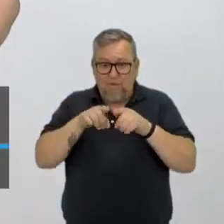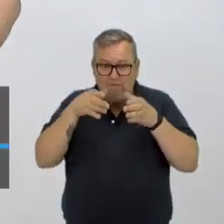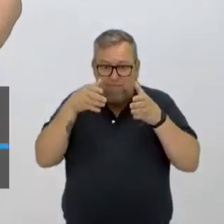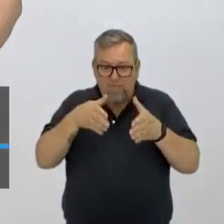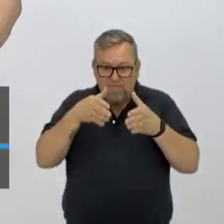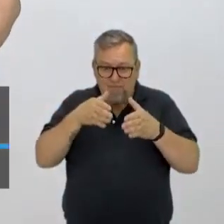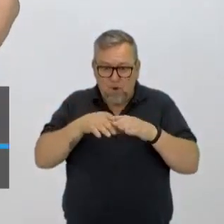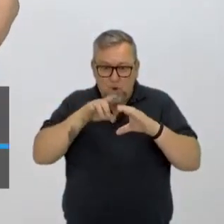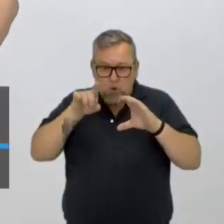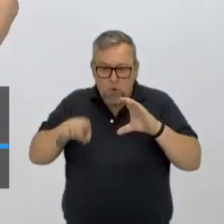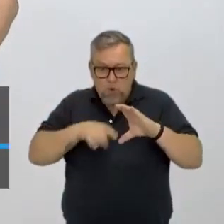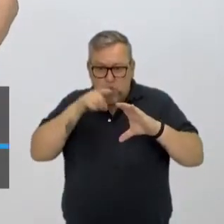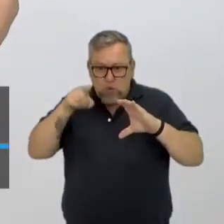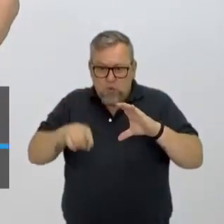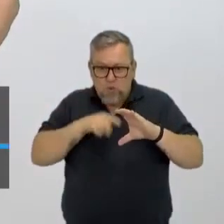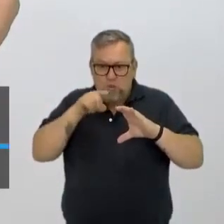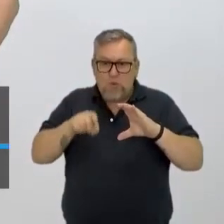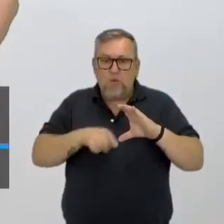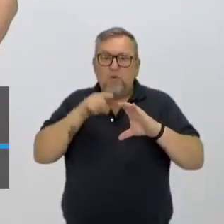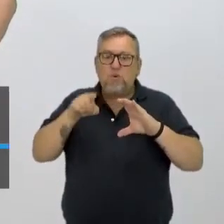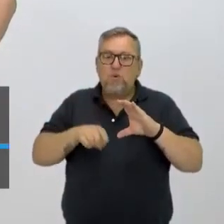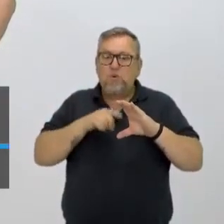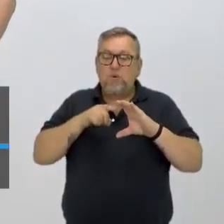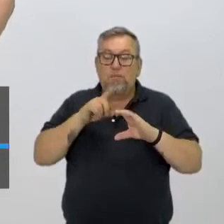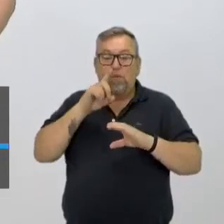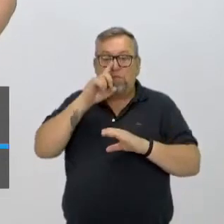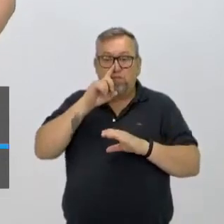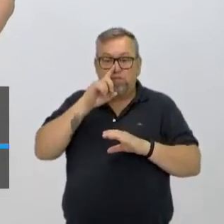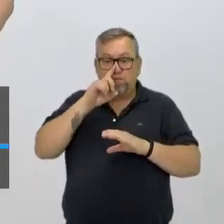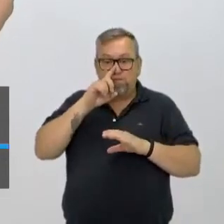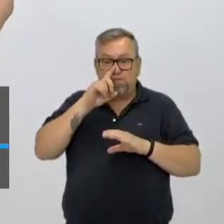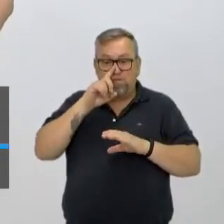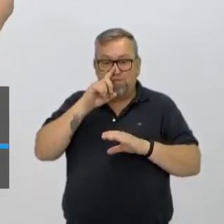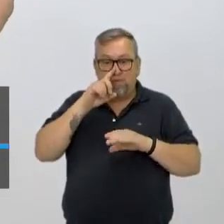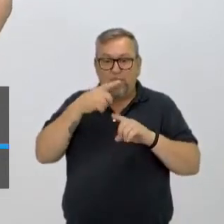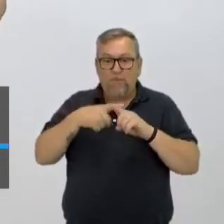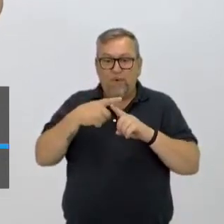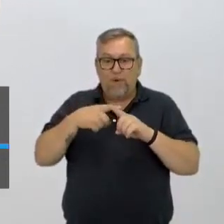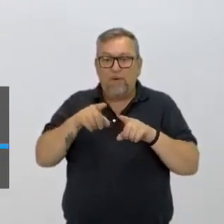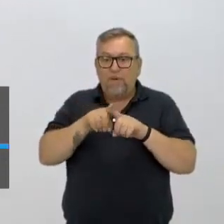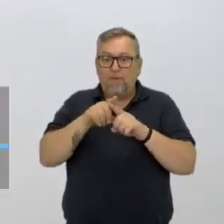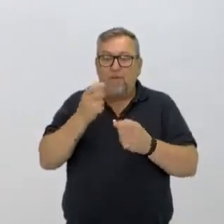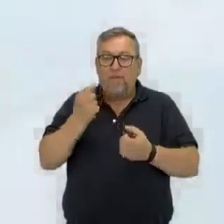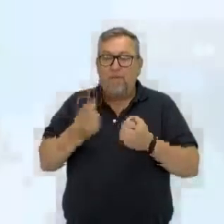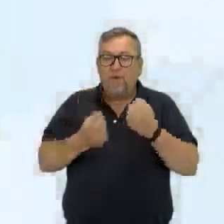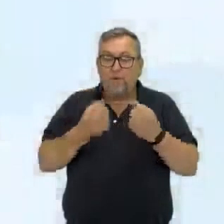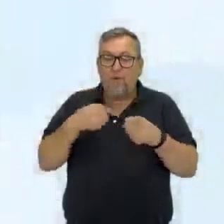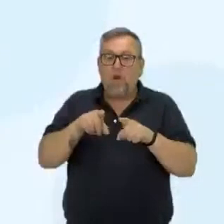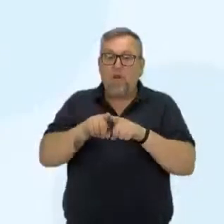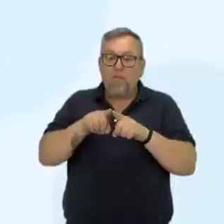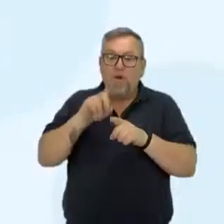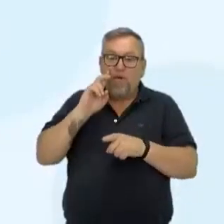muita energia no sistema fechado, isso é perigoso. Lá na pipoca também, né? Olha lá, ó.